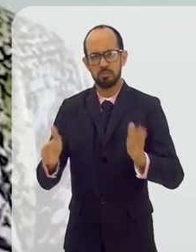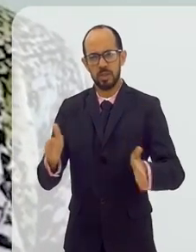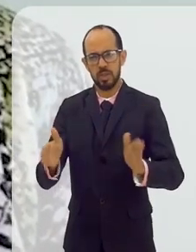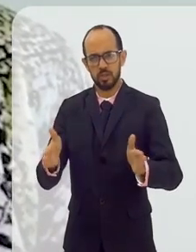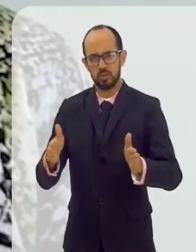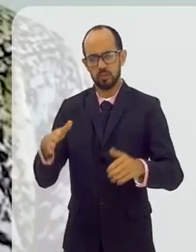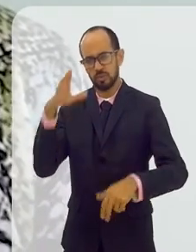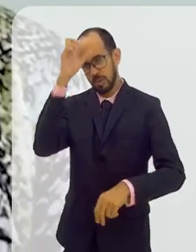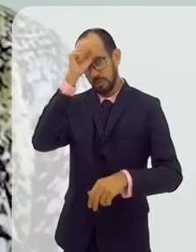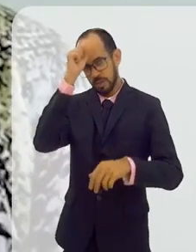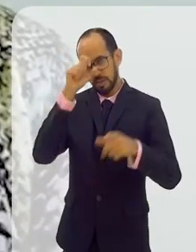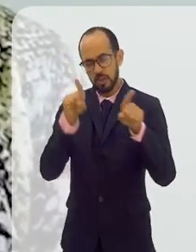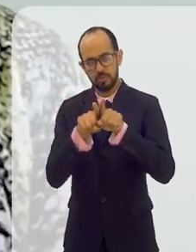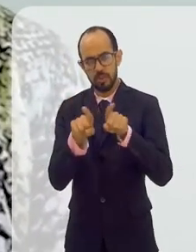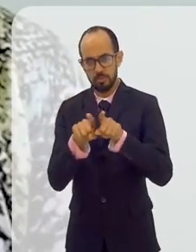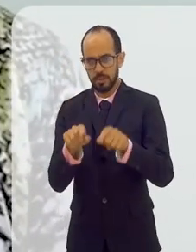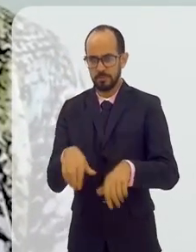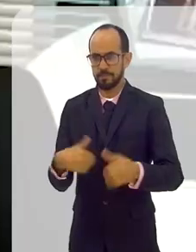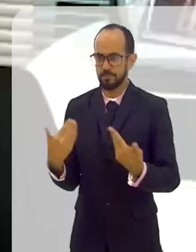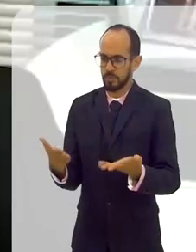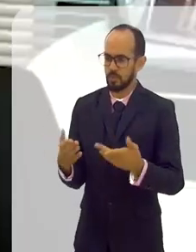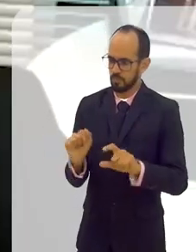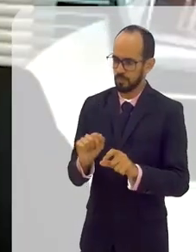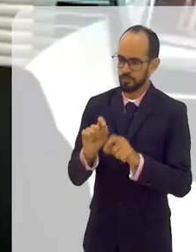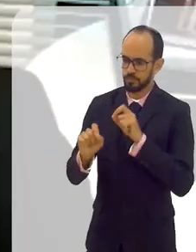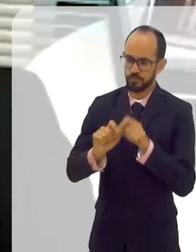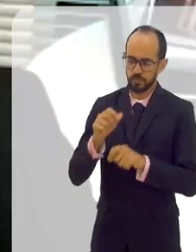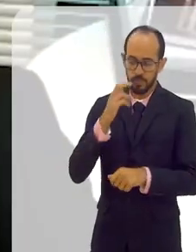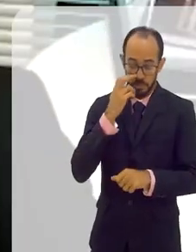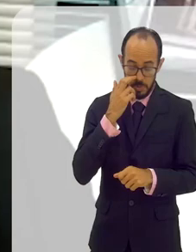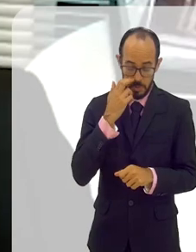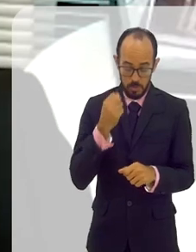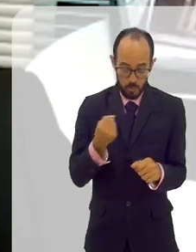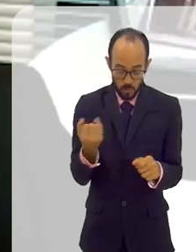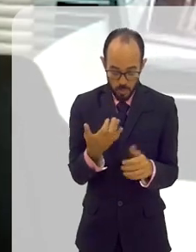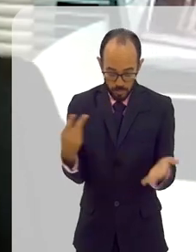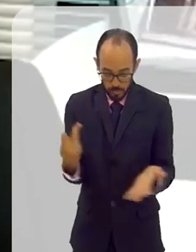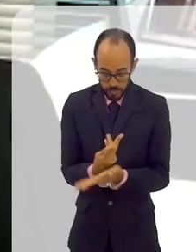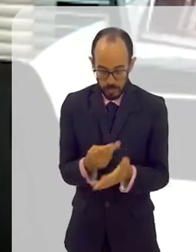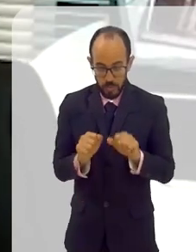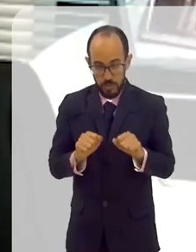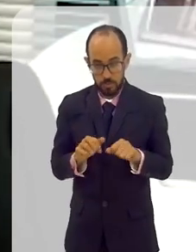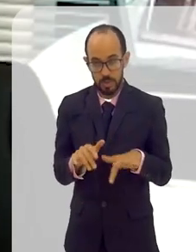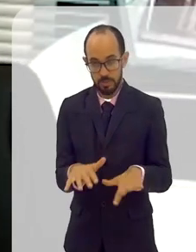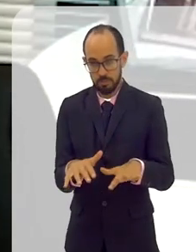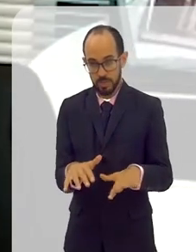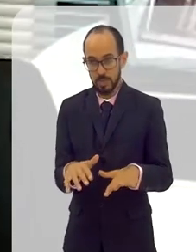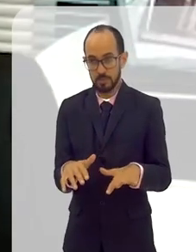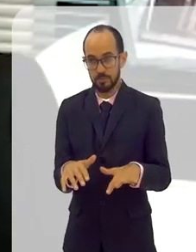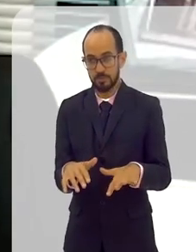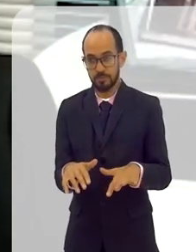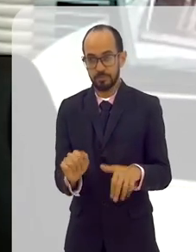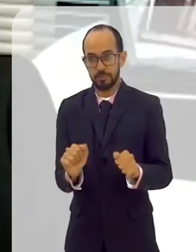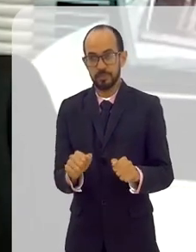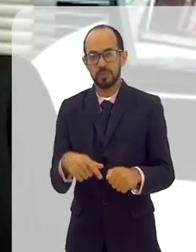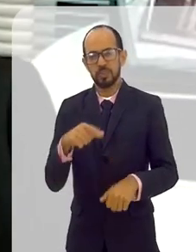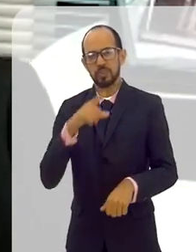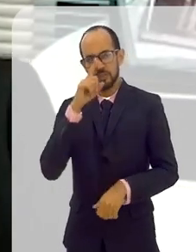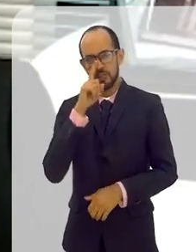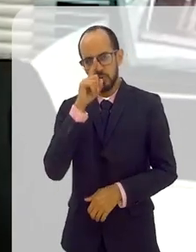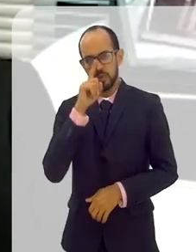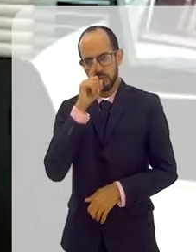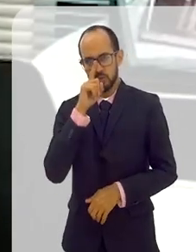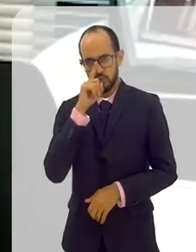aprendizados também do processo? Assim que essa pandemia havia ameaça de que essa doença